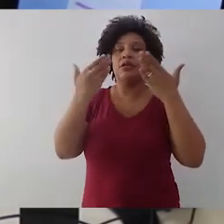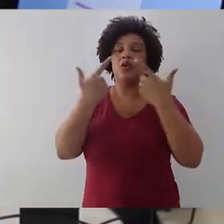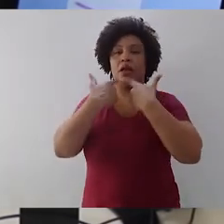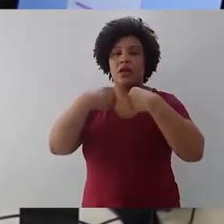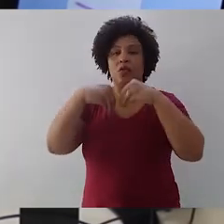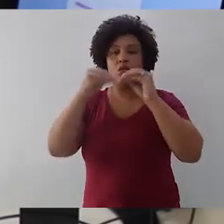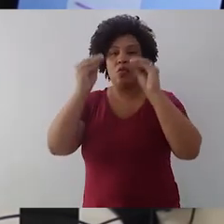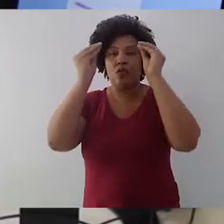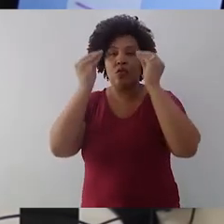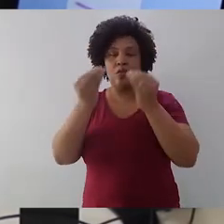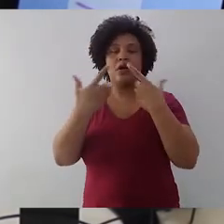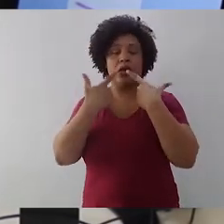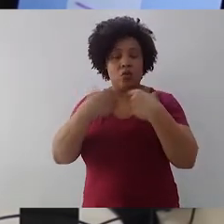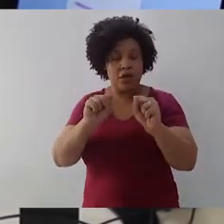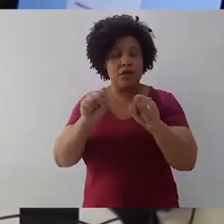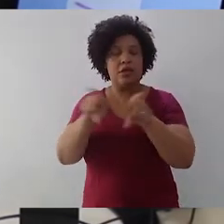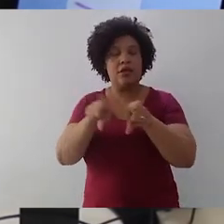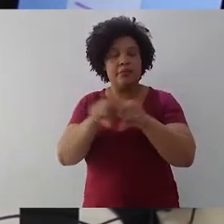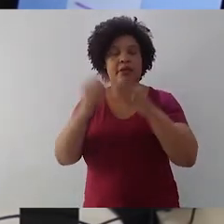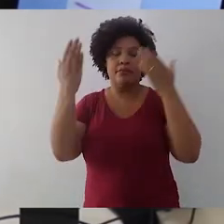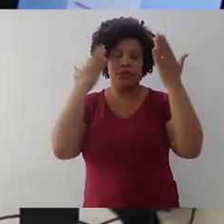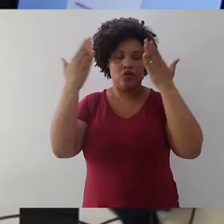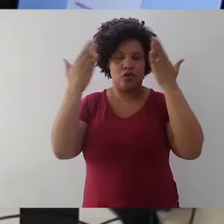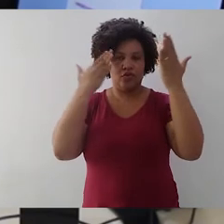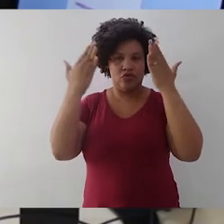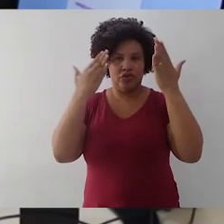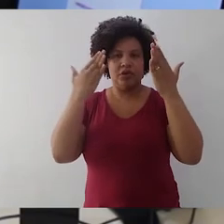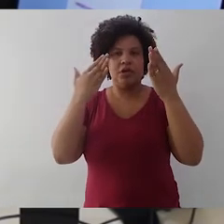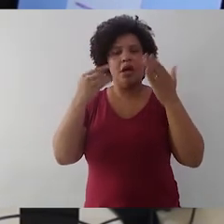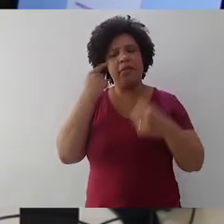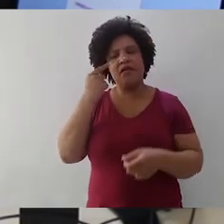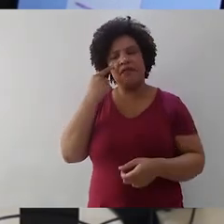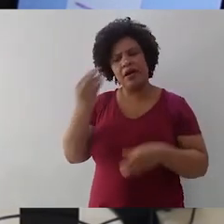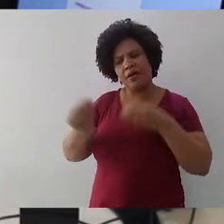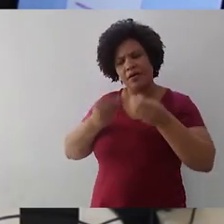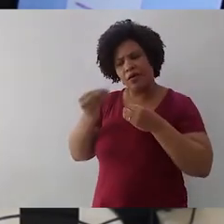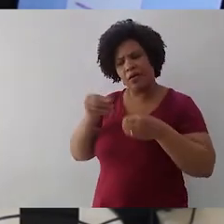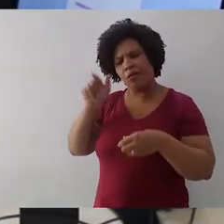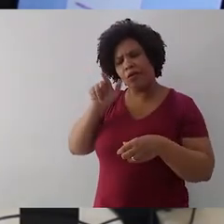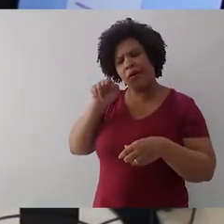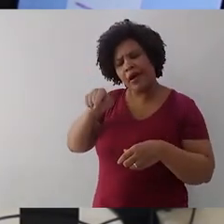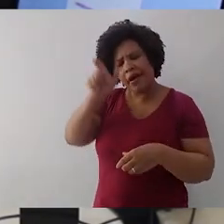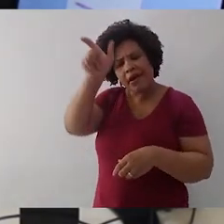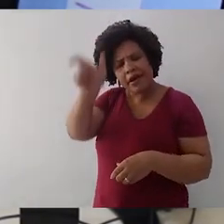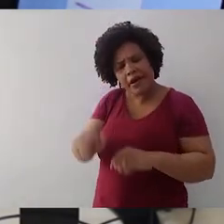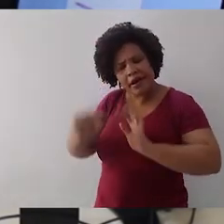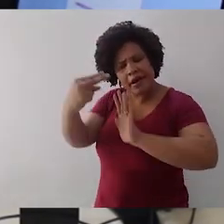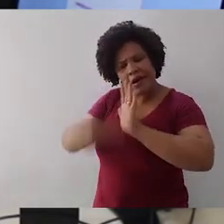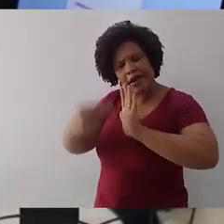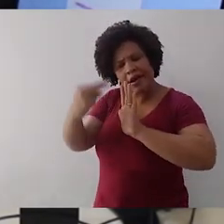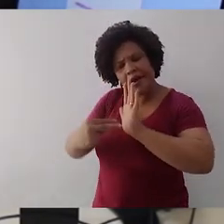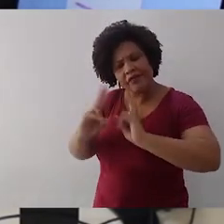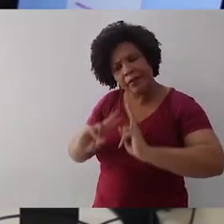me levou a escrever daquela forma e pensar também em como o leitor vai receber aquela informação. Se eu uso muita